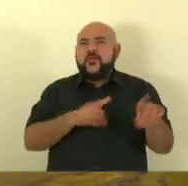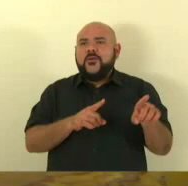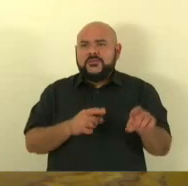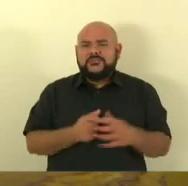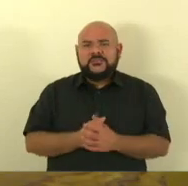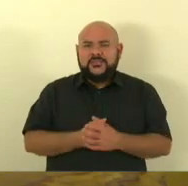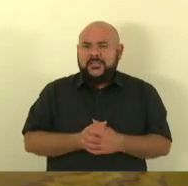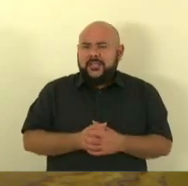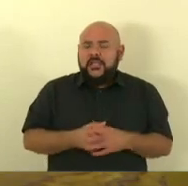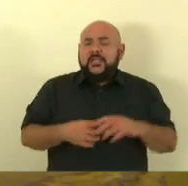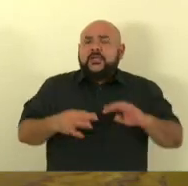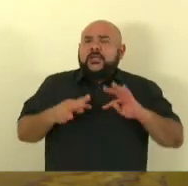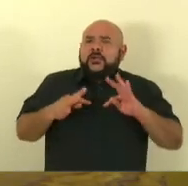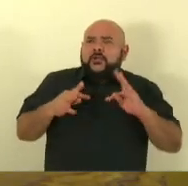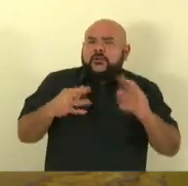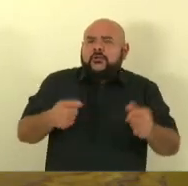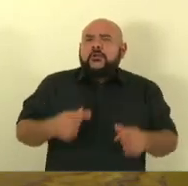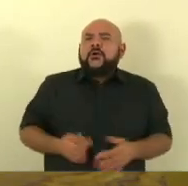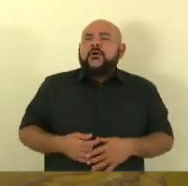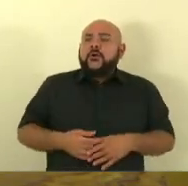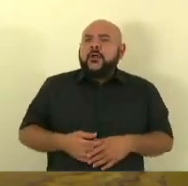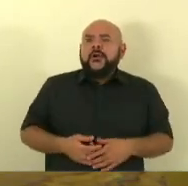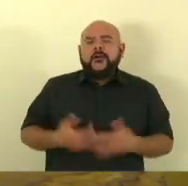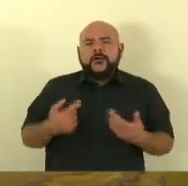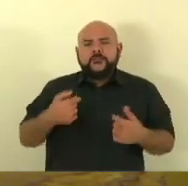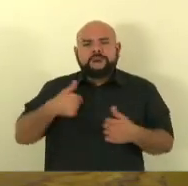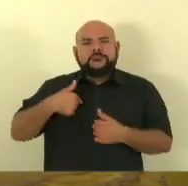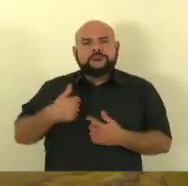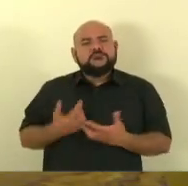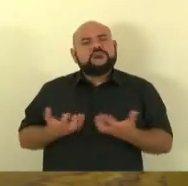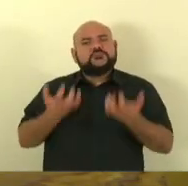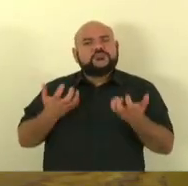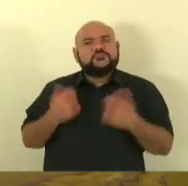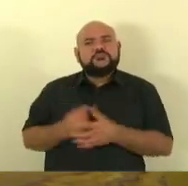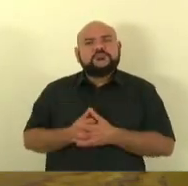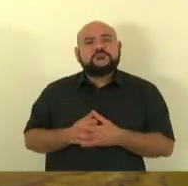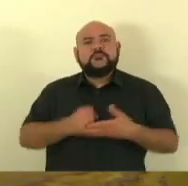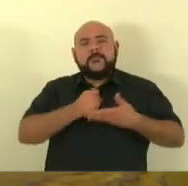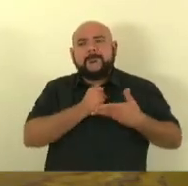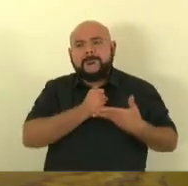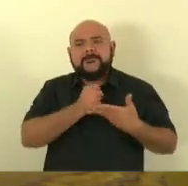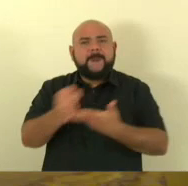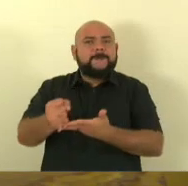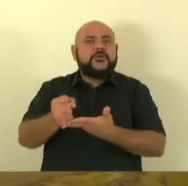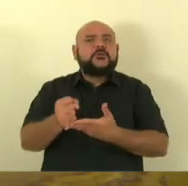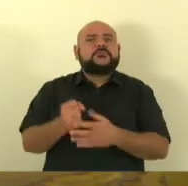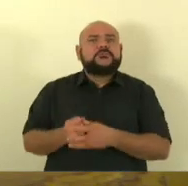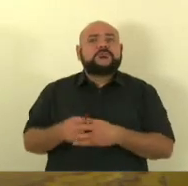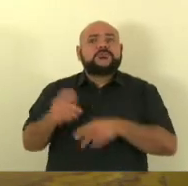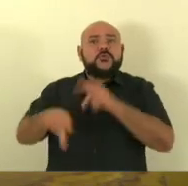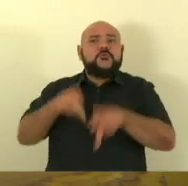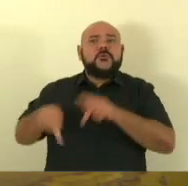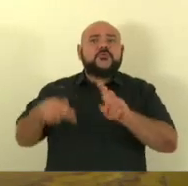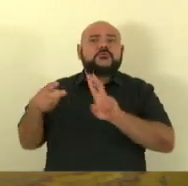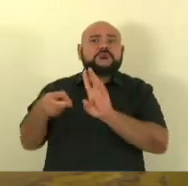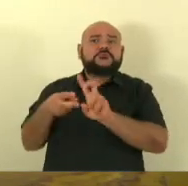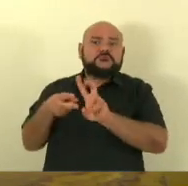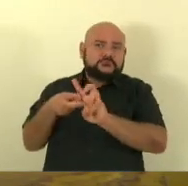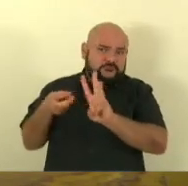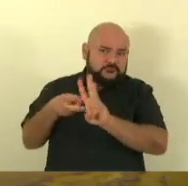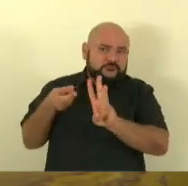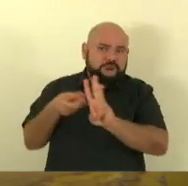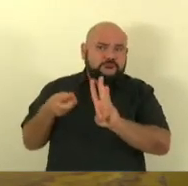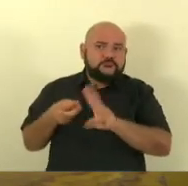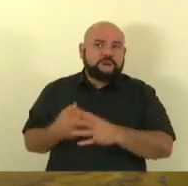solidariedade aos povos indígenas que se mobilizam hoje em todo território nacional para